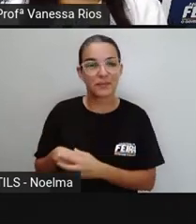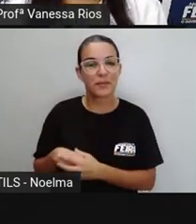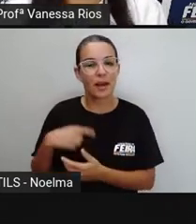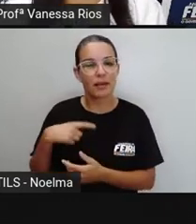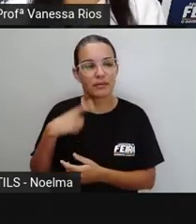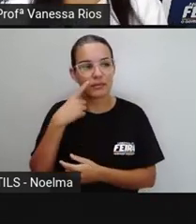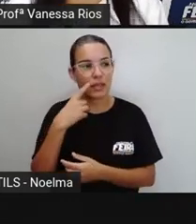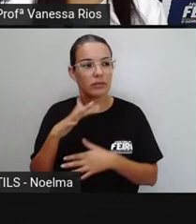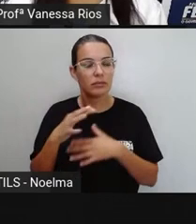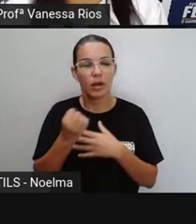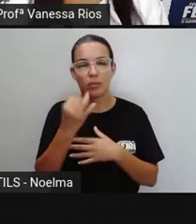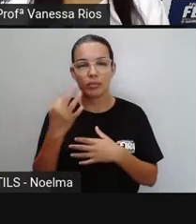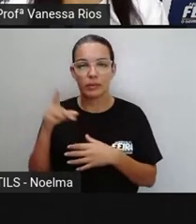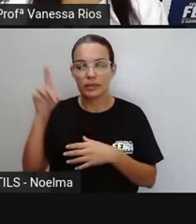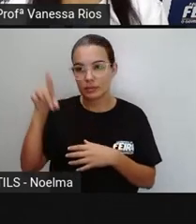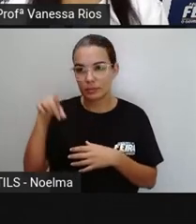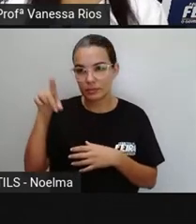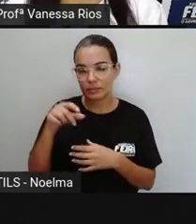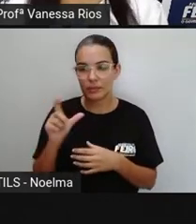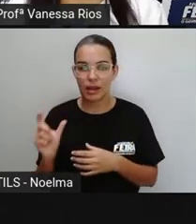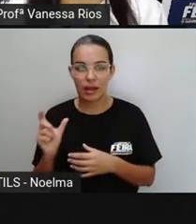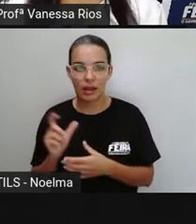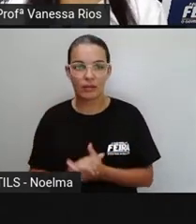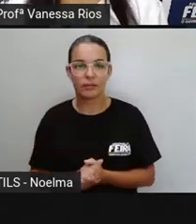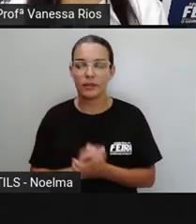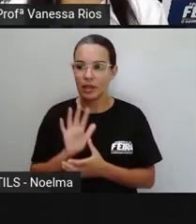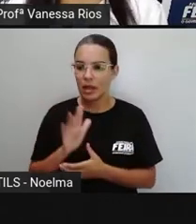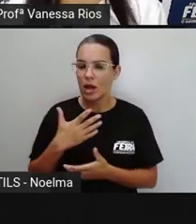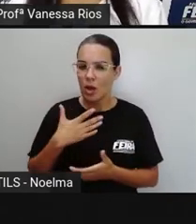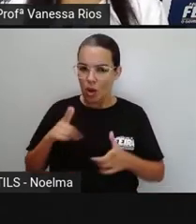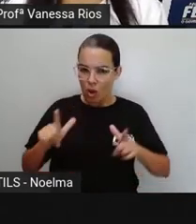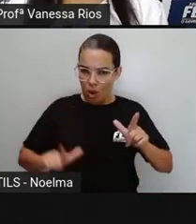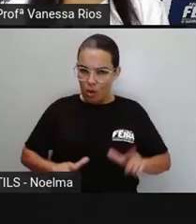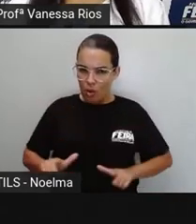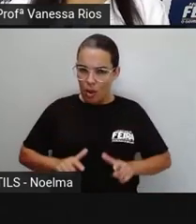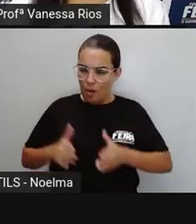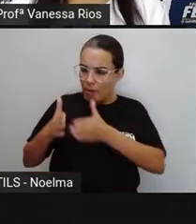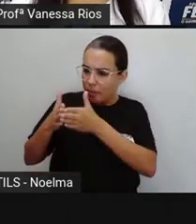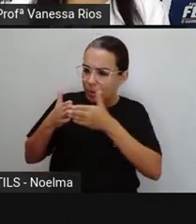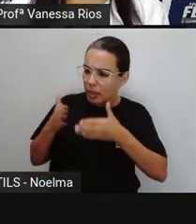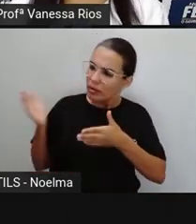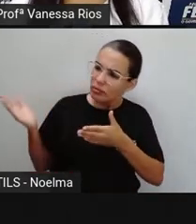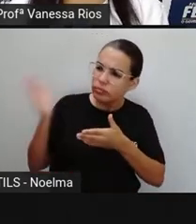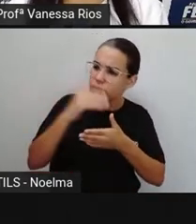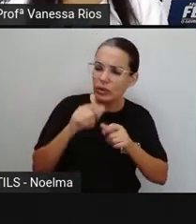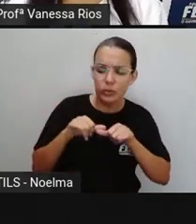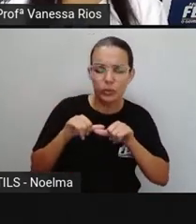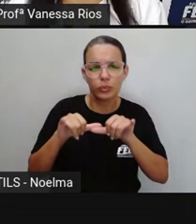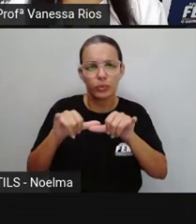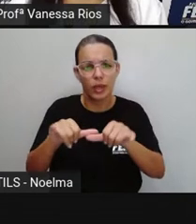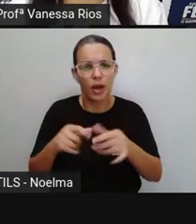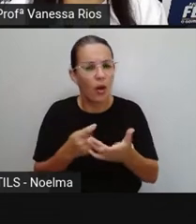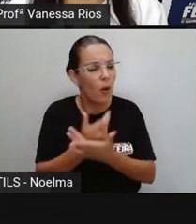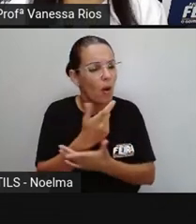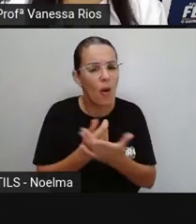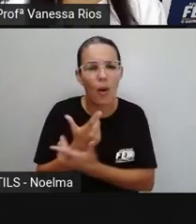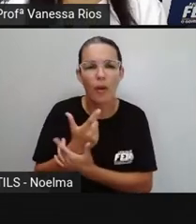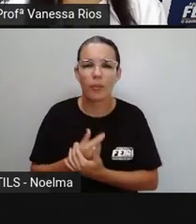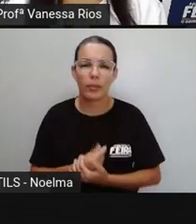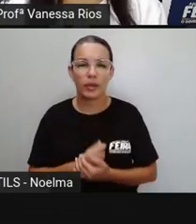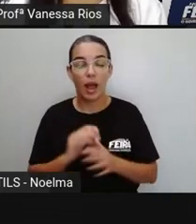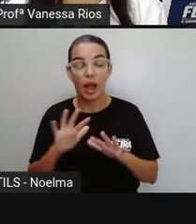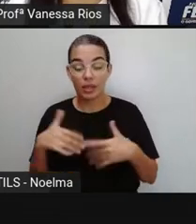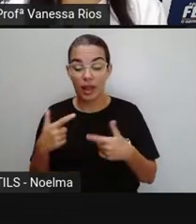palavras, tá certo? Uma prima pediu que fôssemos ao supermercado fazer compras. Então, ela